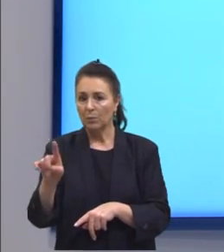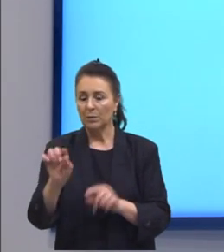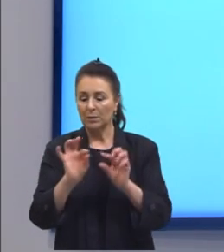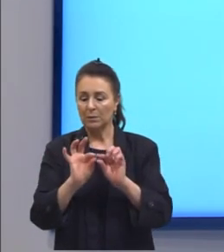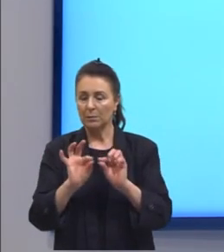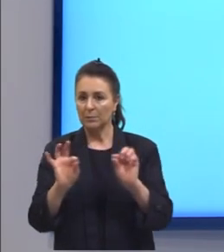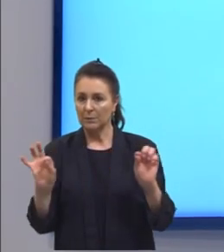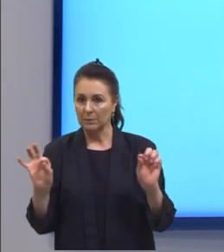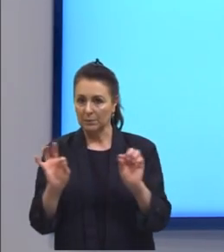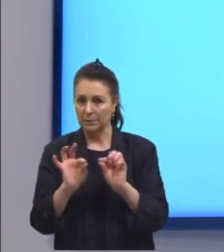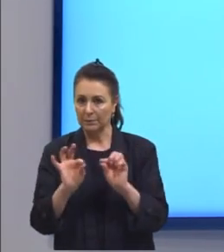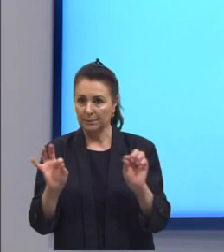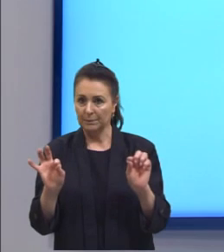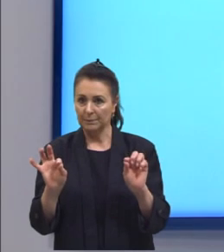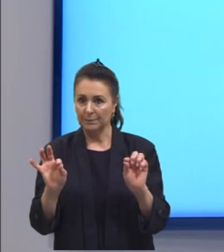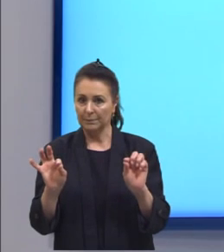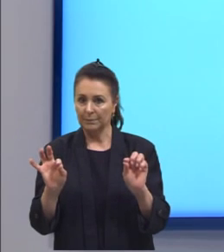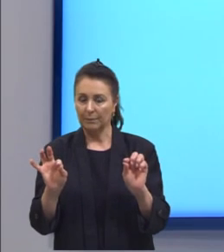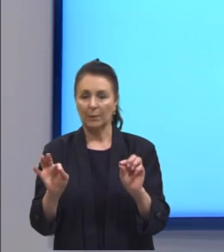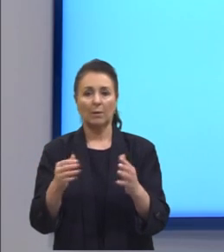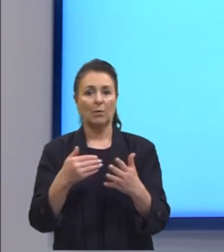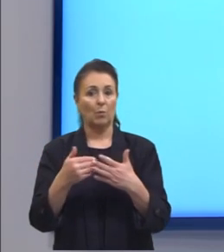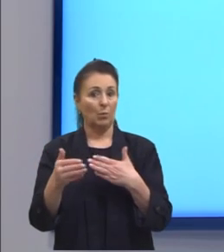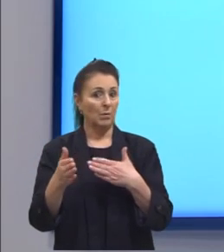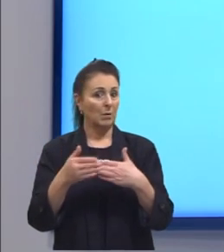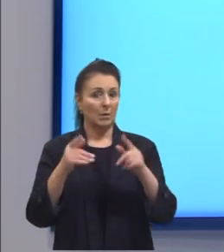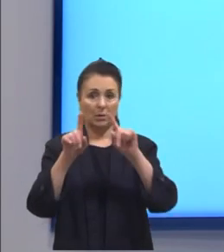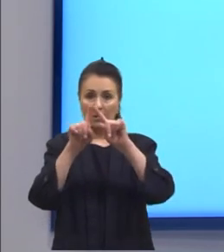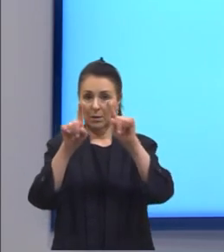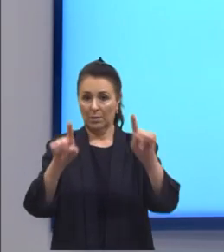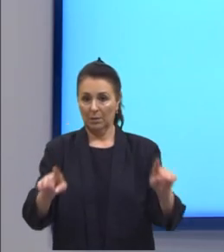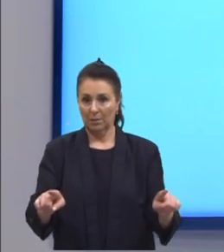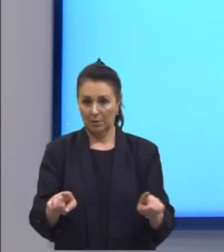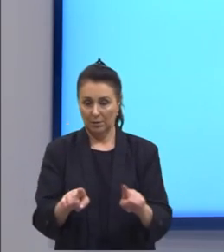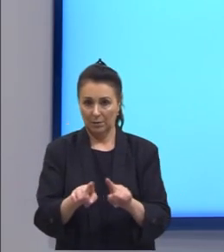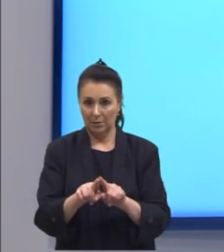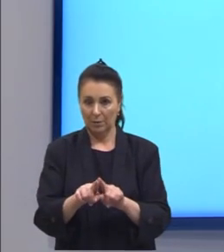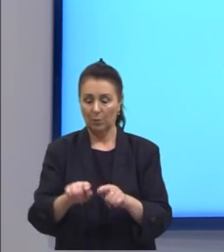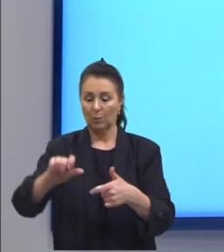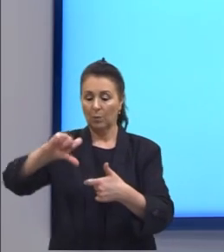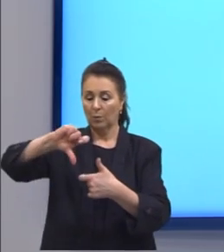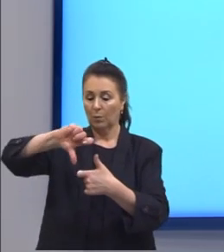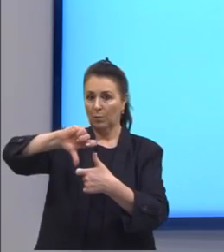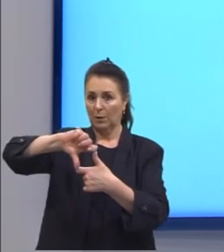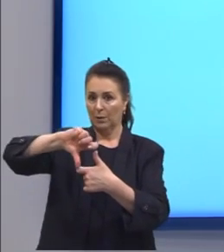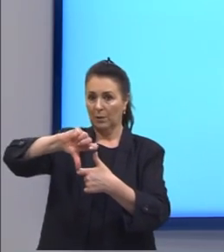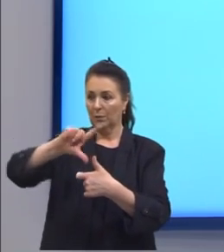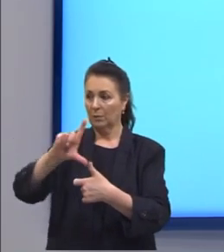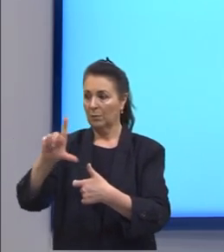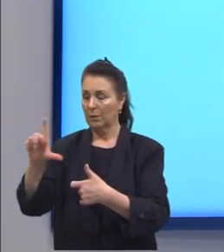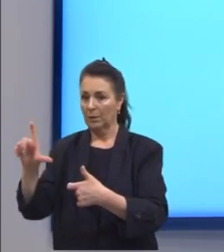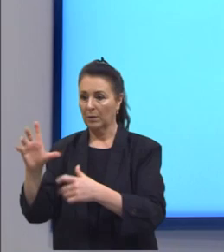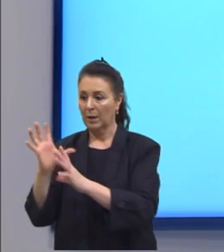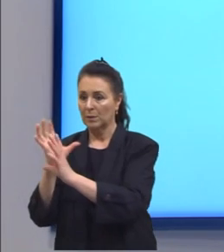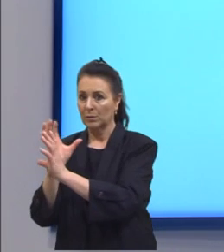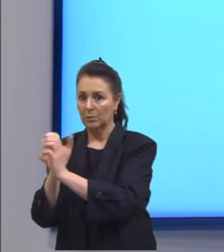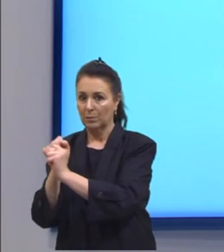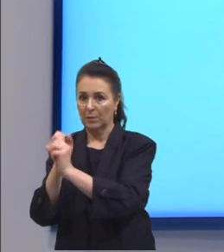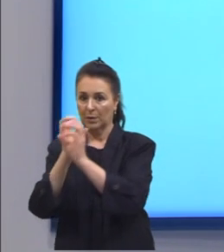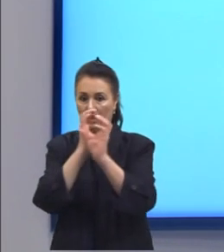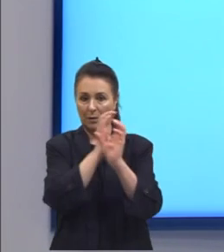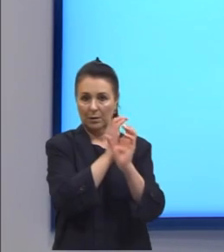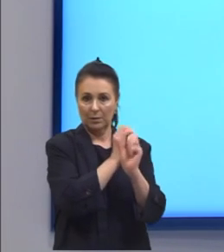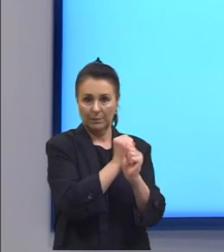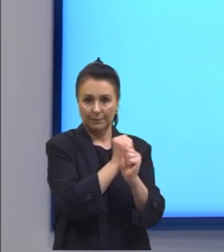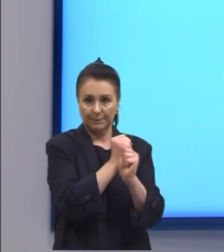então em qualquer triângulo o quadrado de um dos lados corresponde a soma dos quadrados dos outros